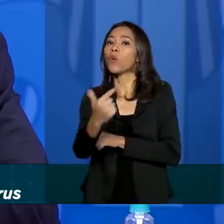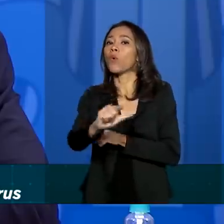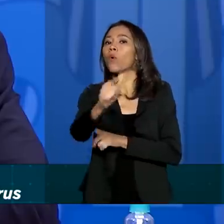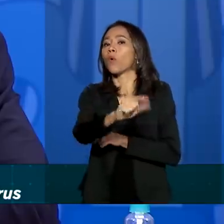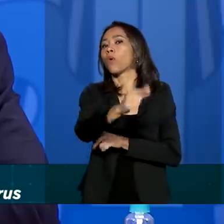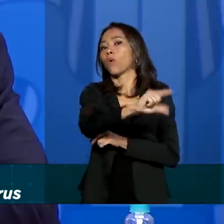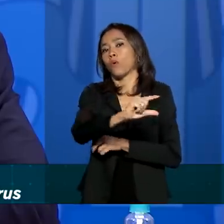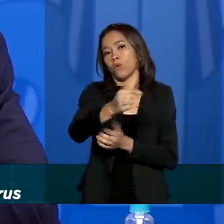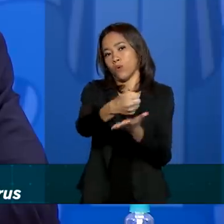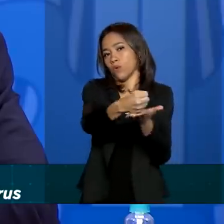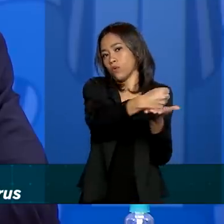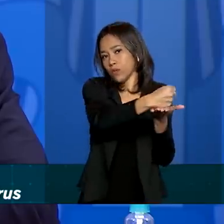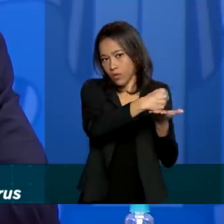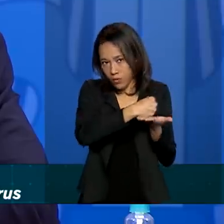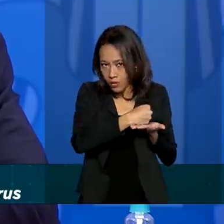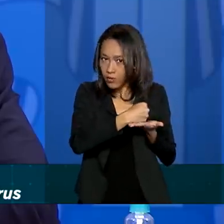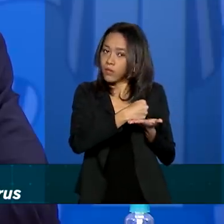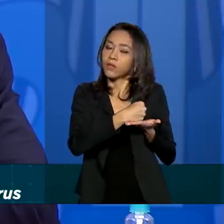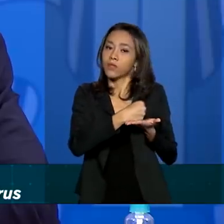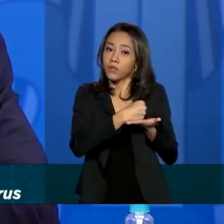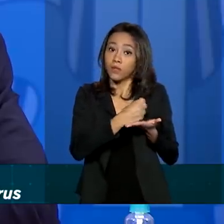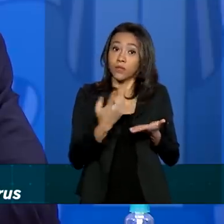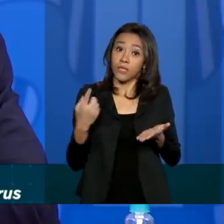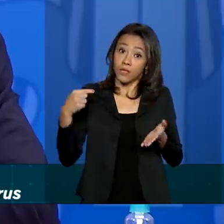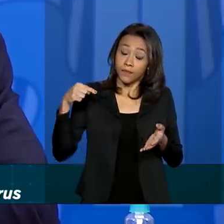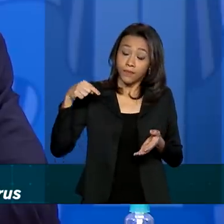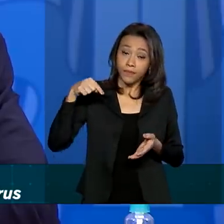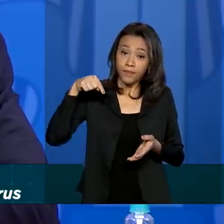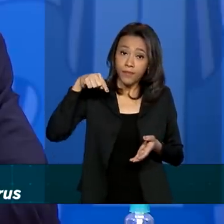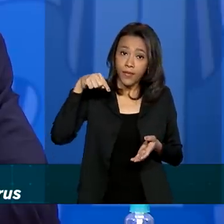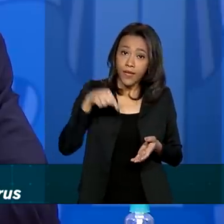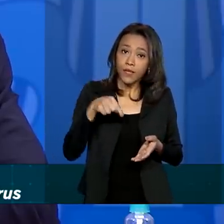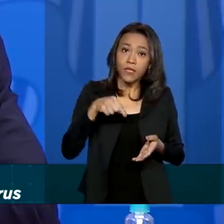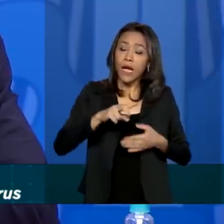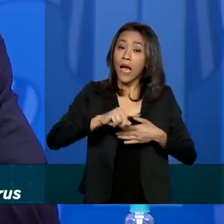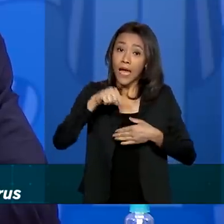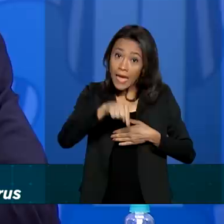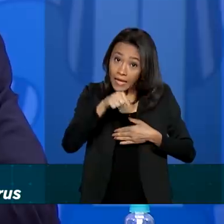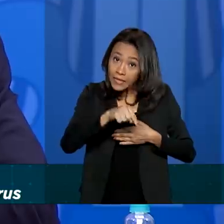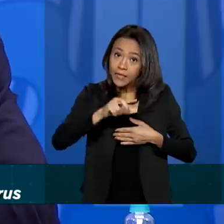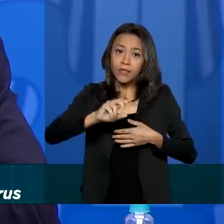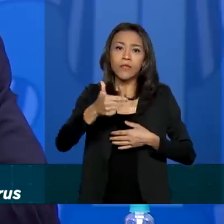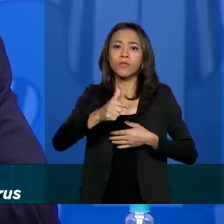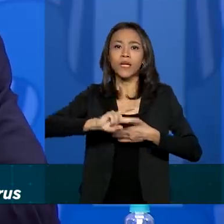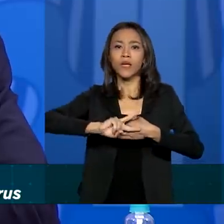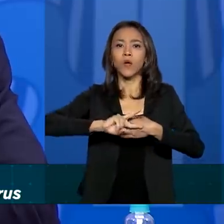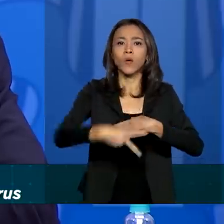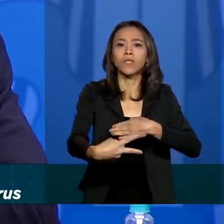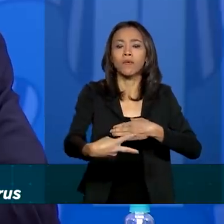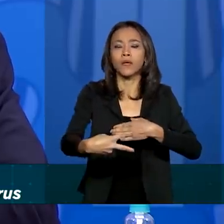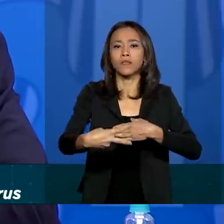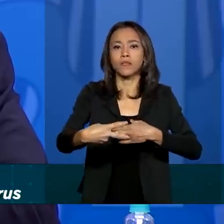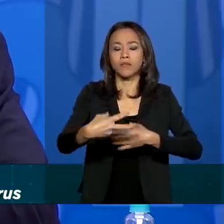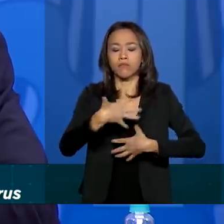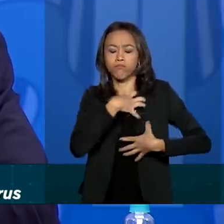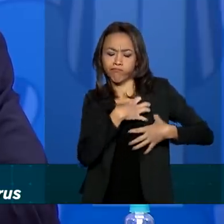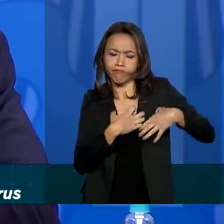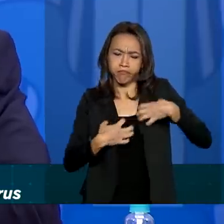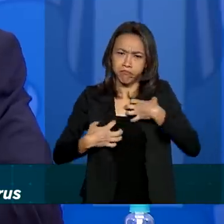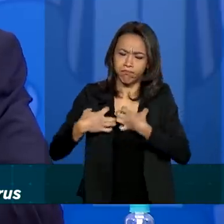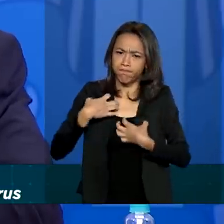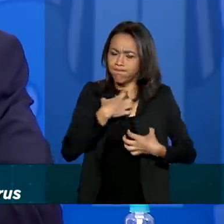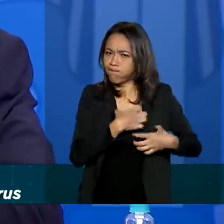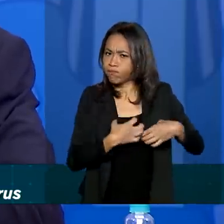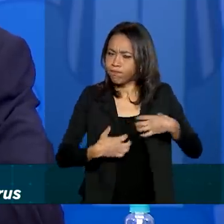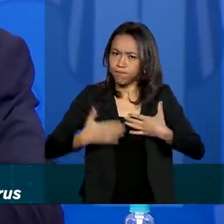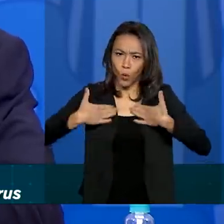e esse especificamente, ele tem uma vantagem muito grande, ele não tem nenhum efeito colateral, ele tem muito pouco efeito colateral. Próximo,